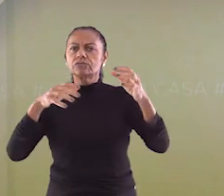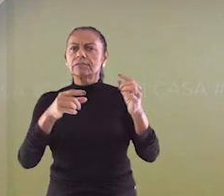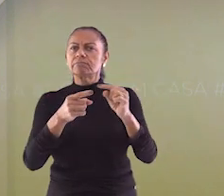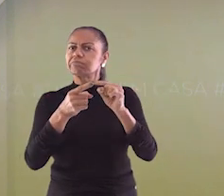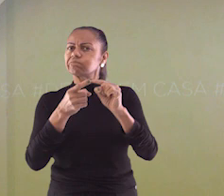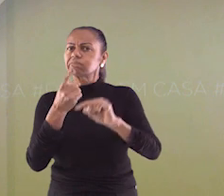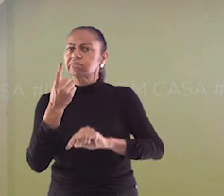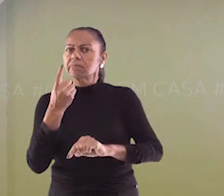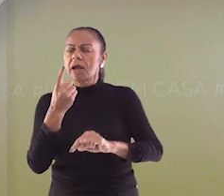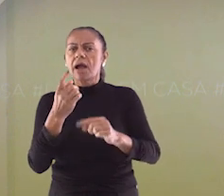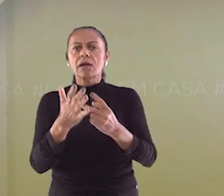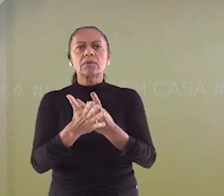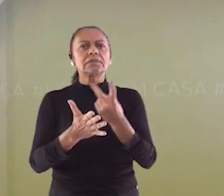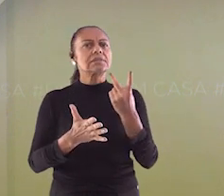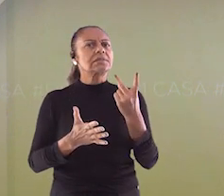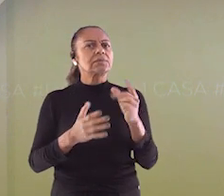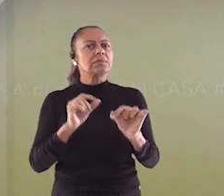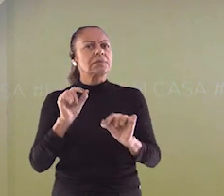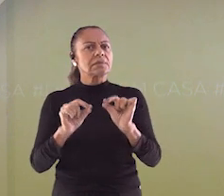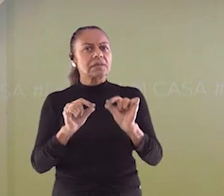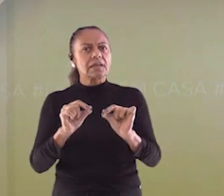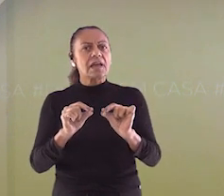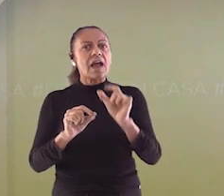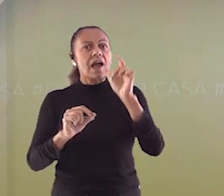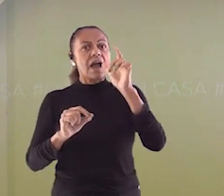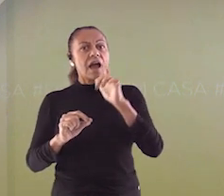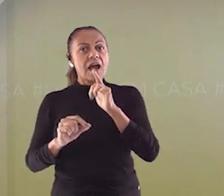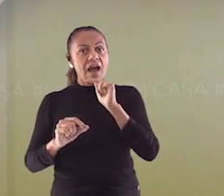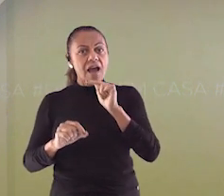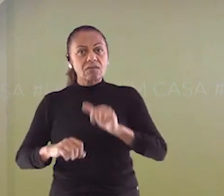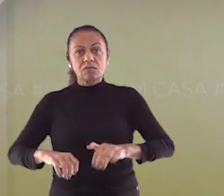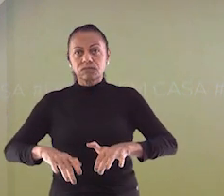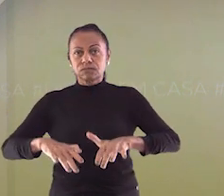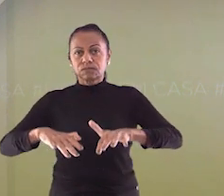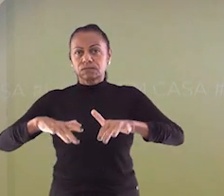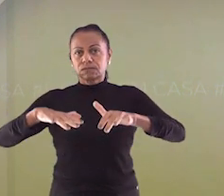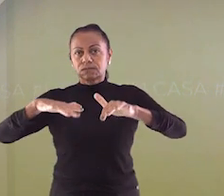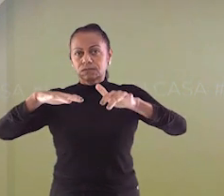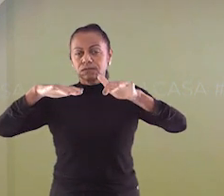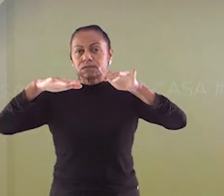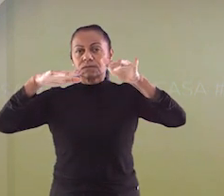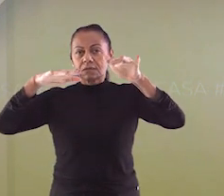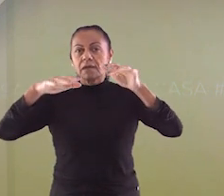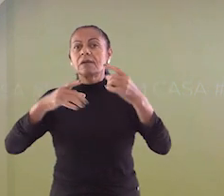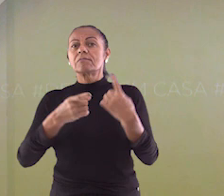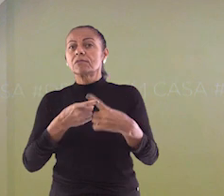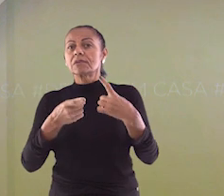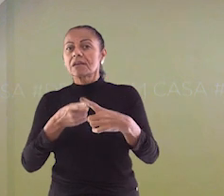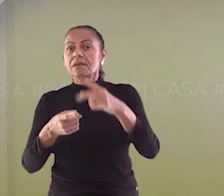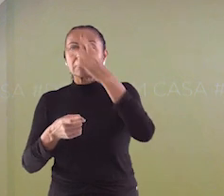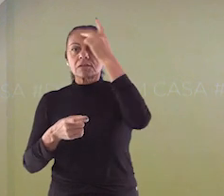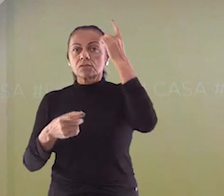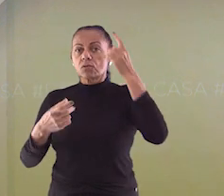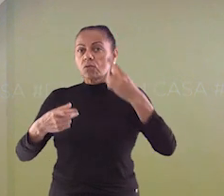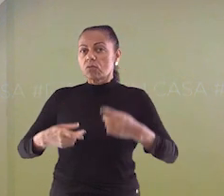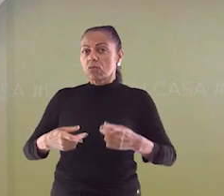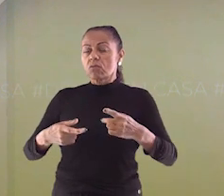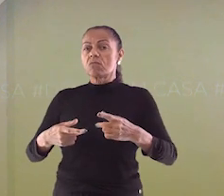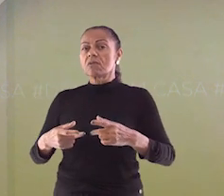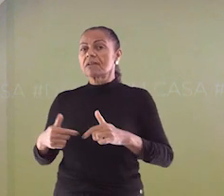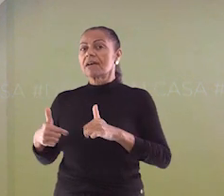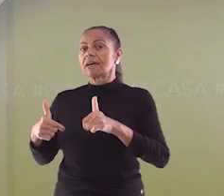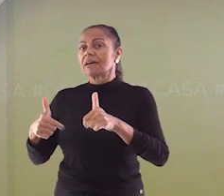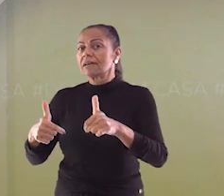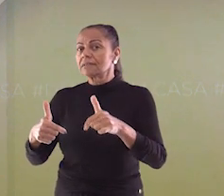nível de precipitação. Mas também fatores ligados à intervenção humana, como o desmatamento das matas